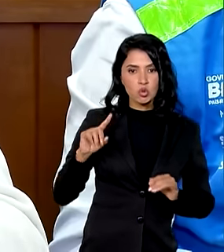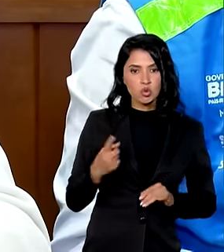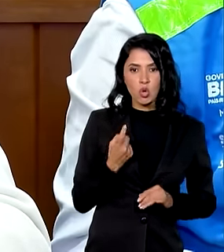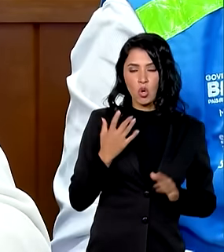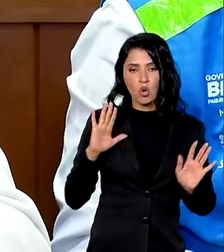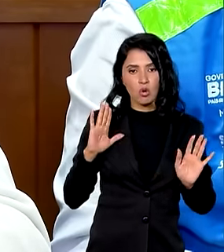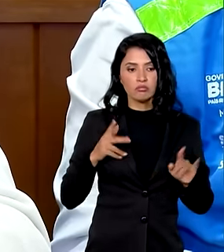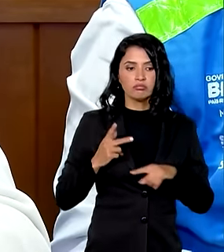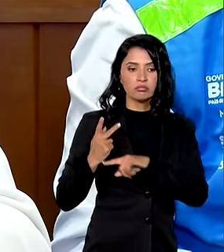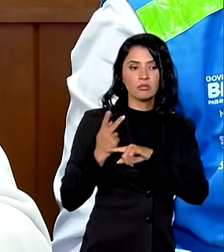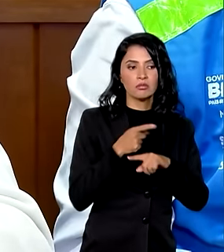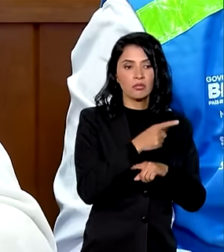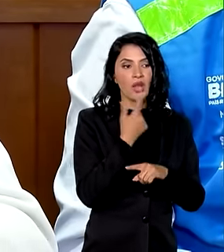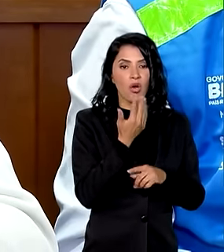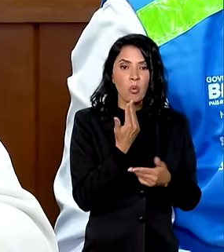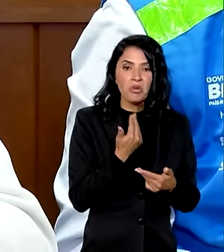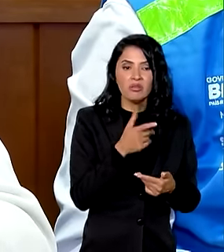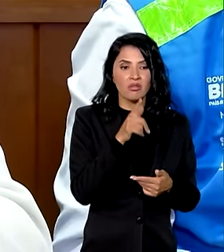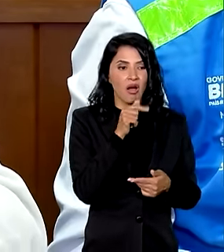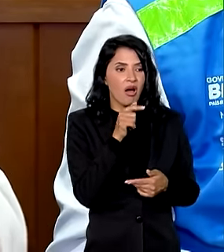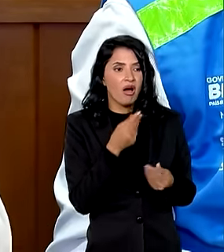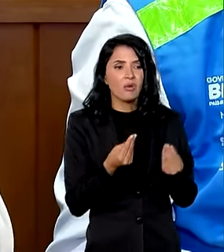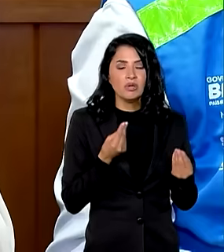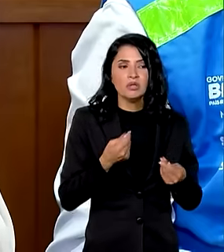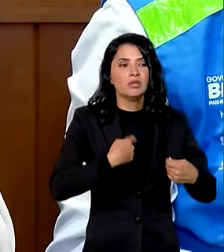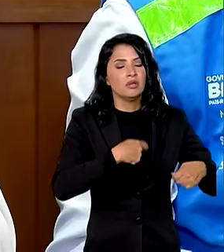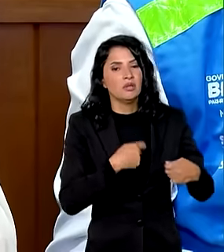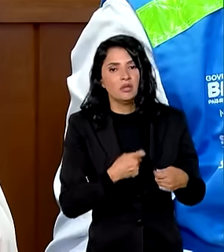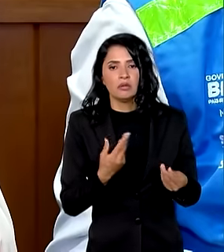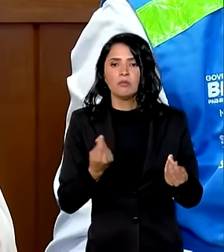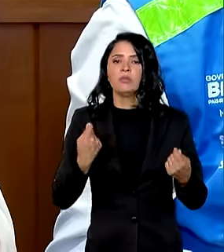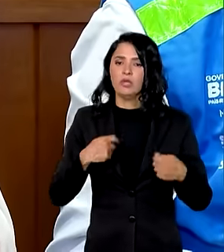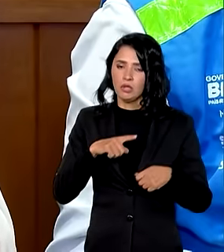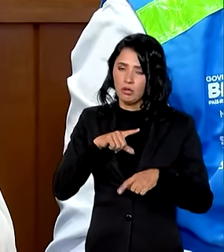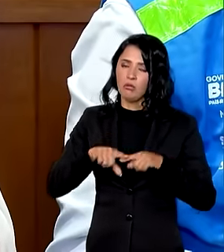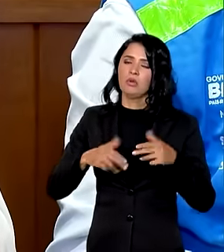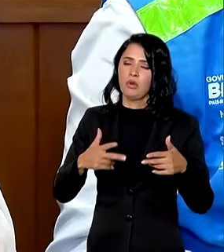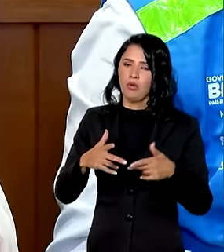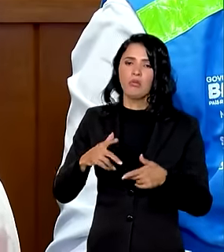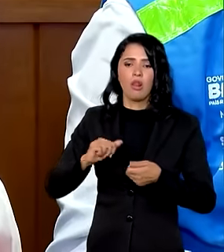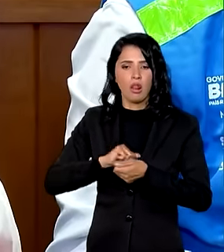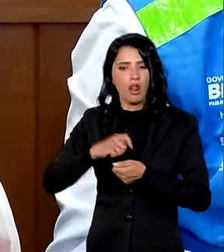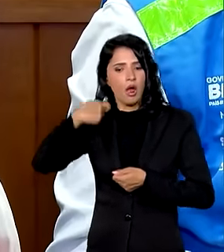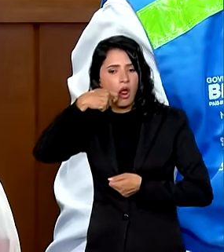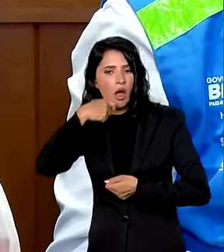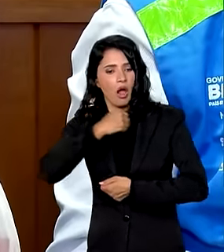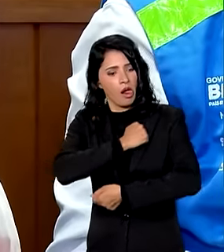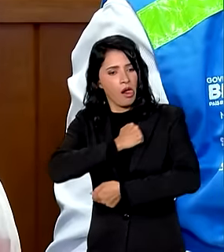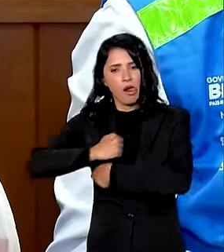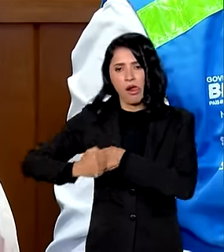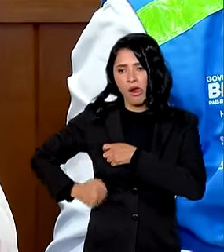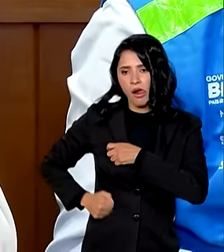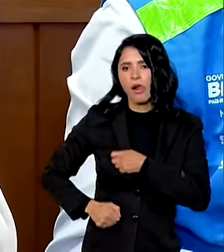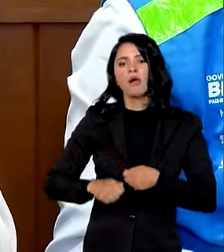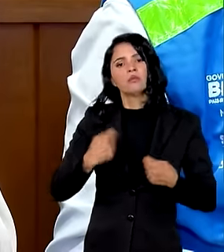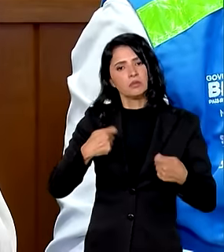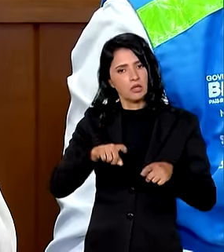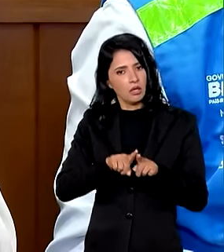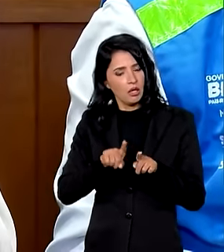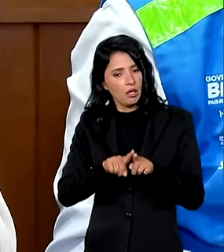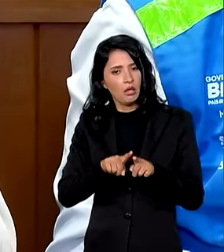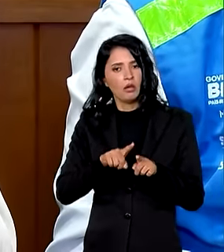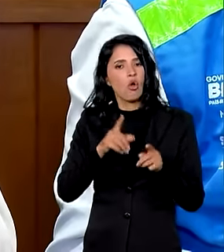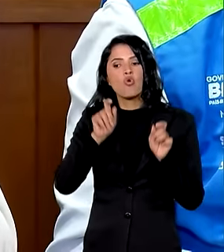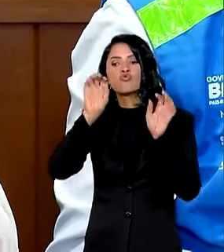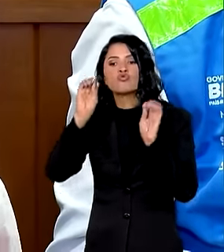comida água nós temos que ter material de higiene material de limpeza o descarte de